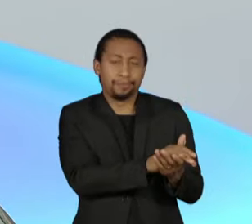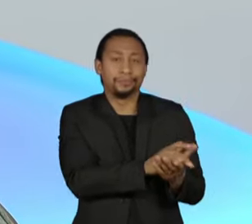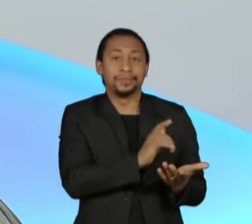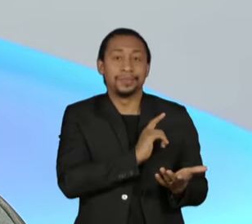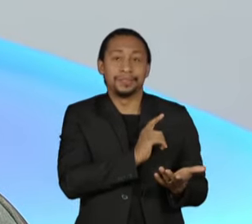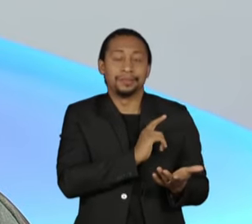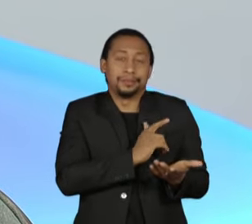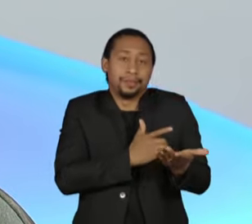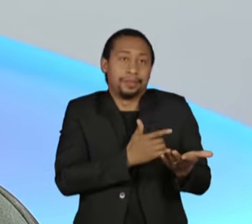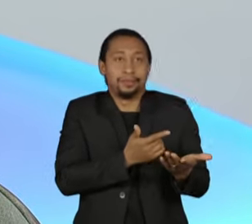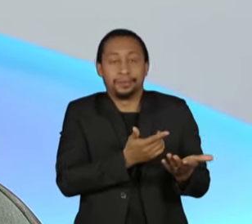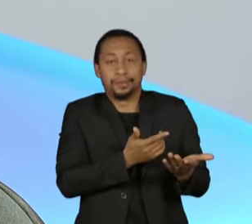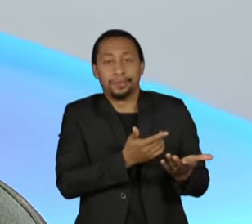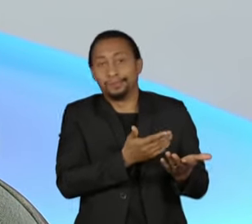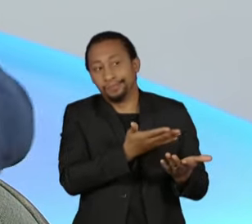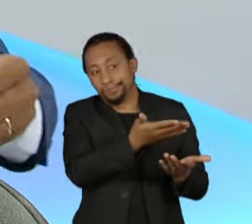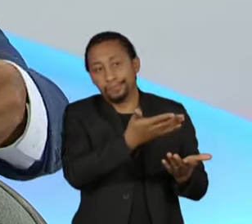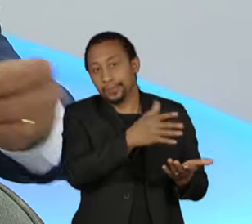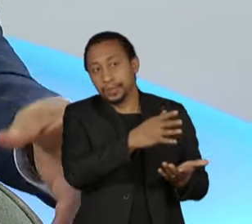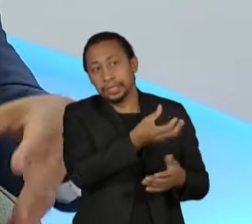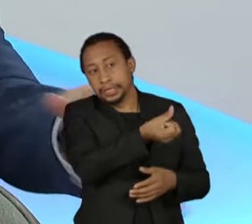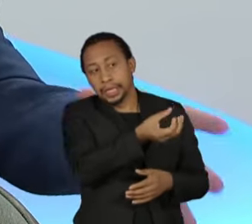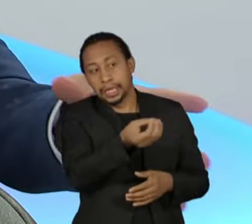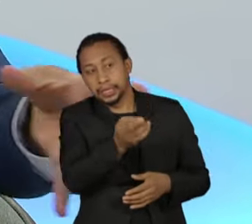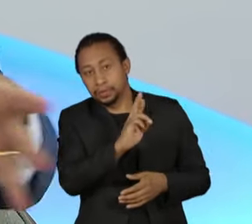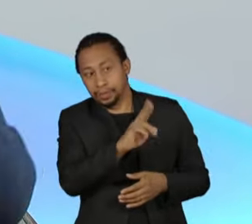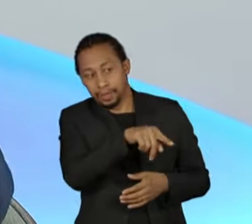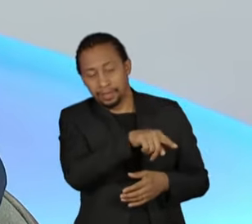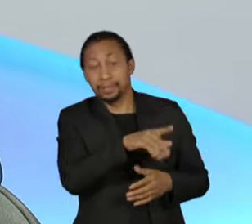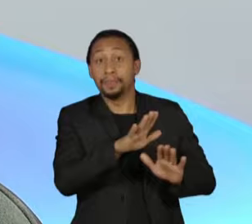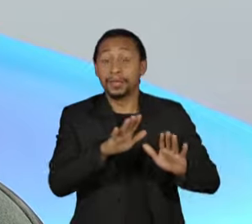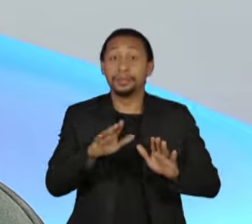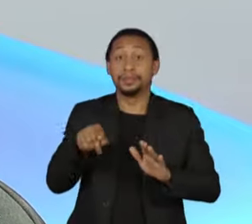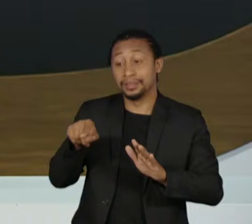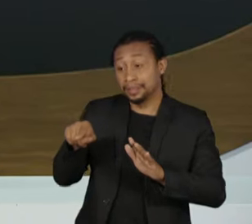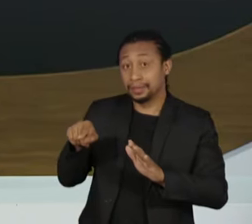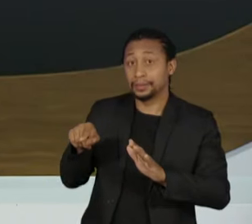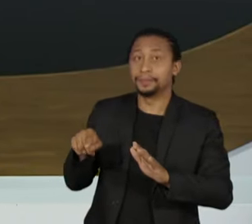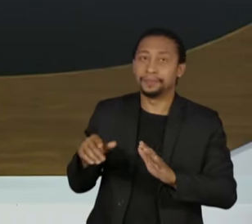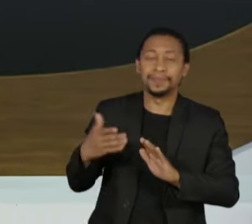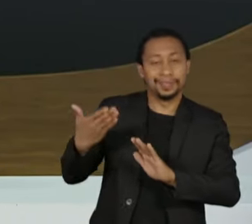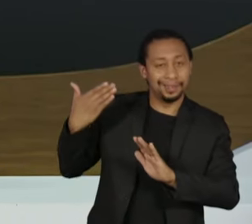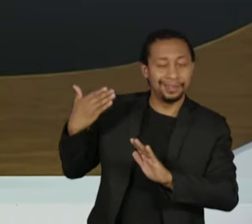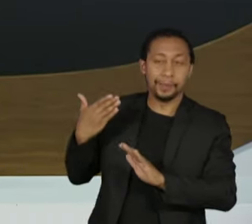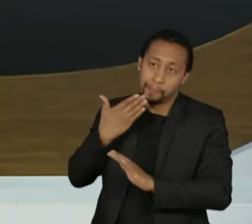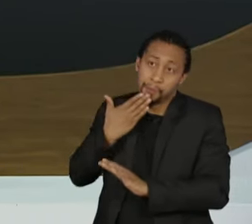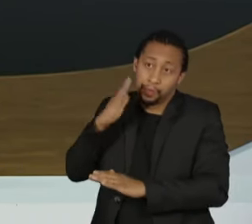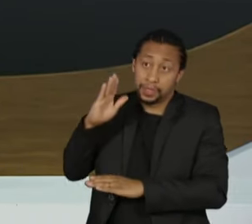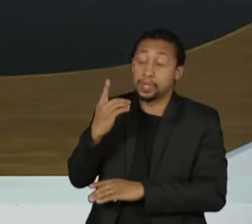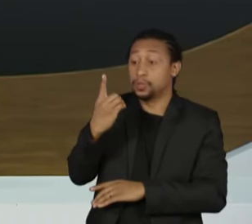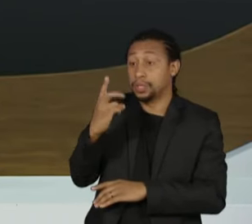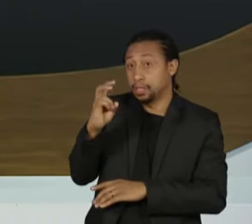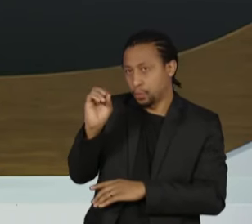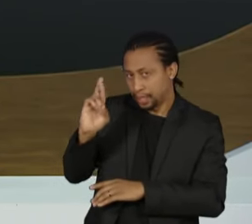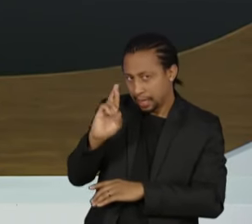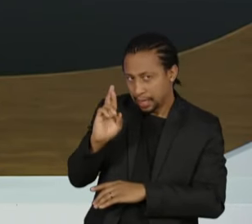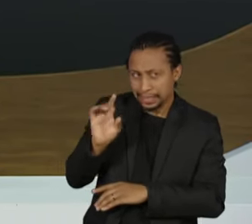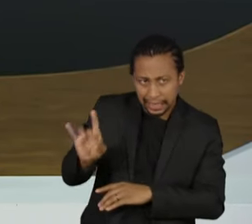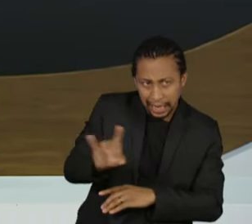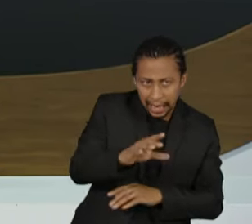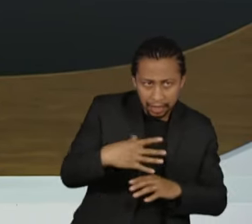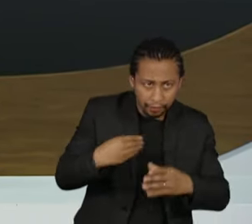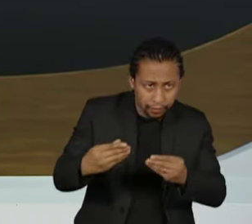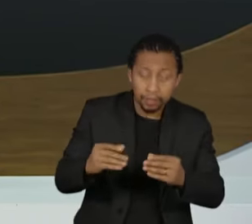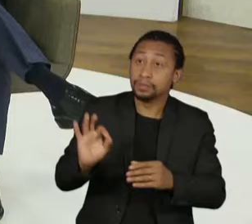lado outra família, é um casal, mais dois, três filhos. R$ 150,00 que ele prometeu na campanha. R$,00 por filho. Mais um salário mínimo,